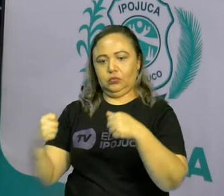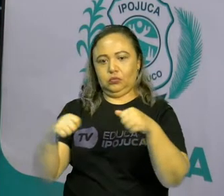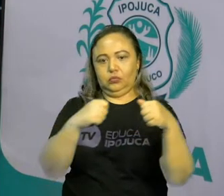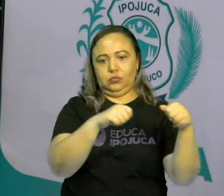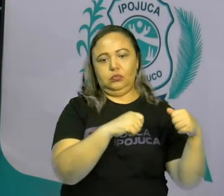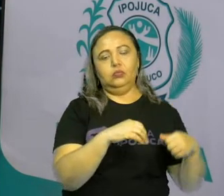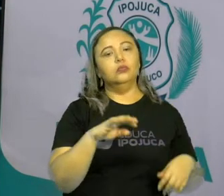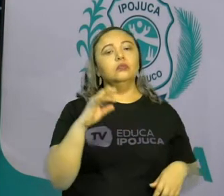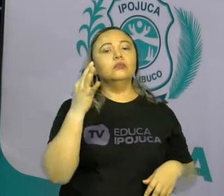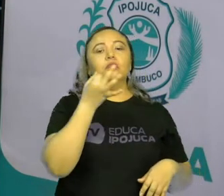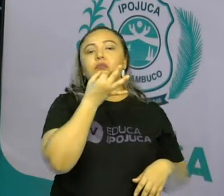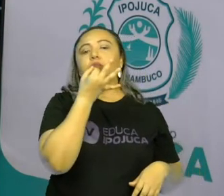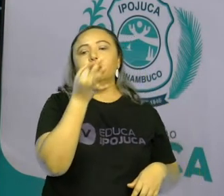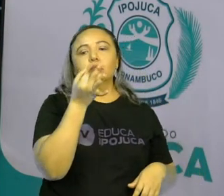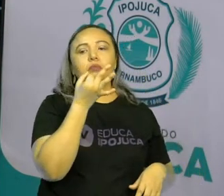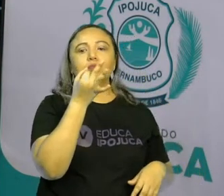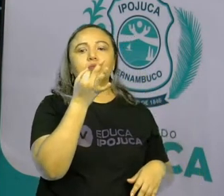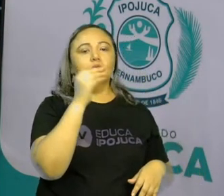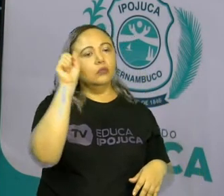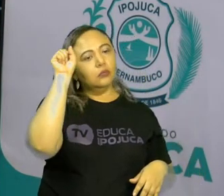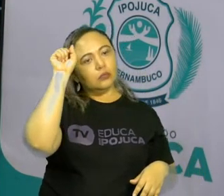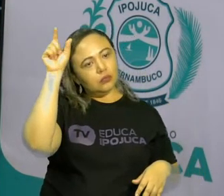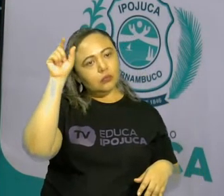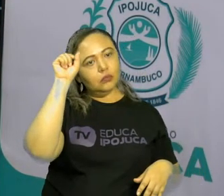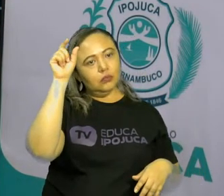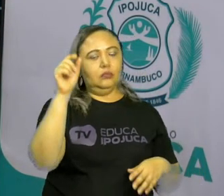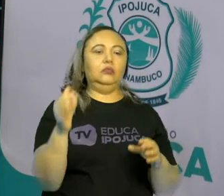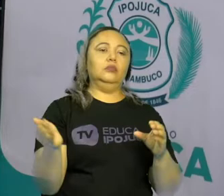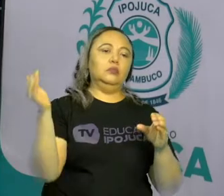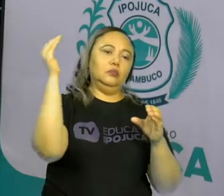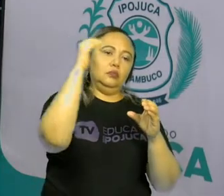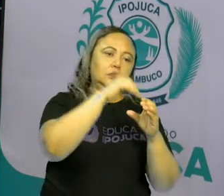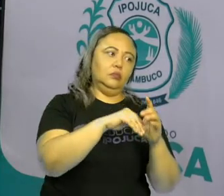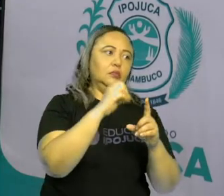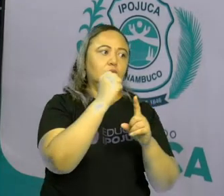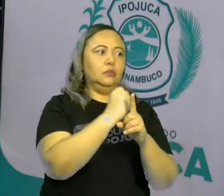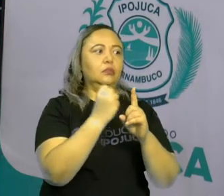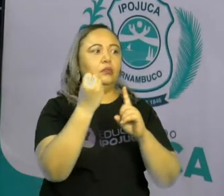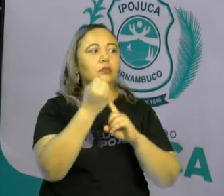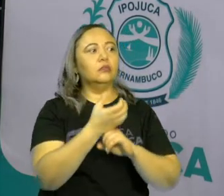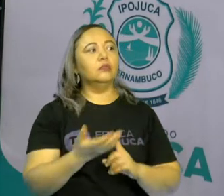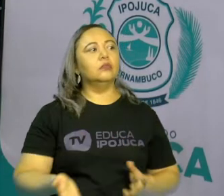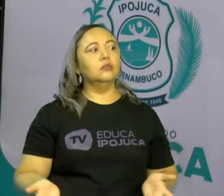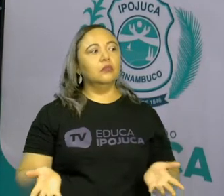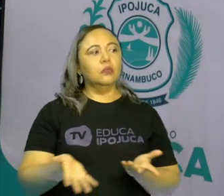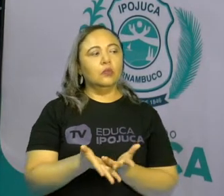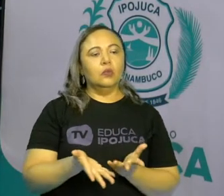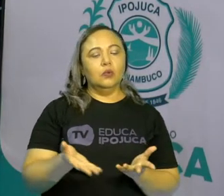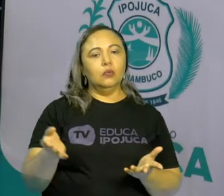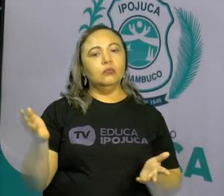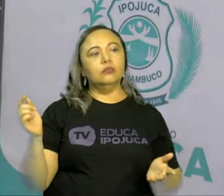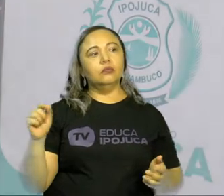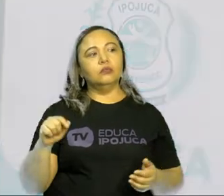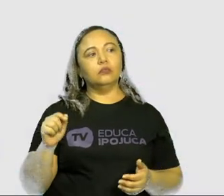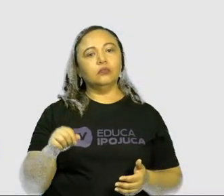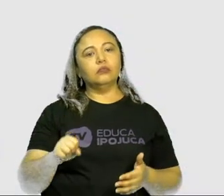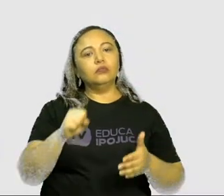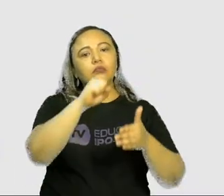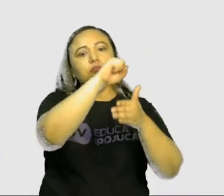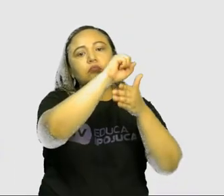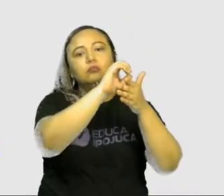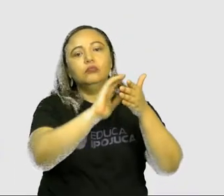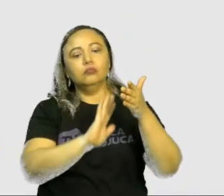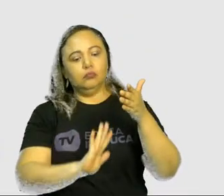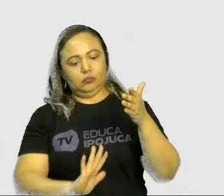ideias de um indivíduo dentro de uma sociedade. E aí fica o desafio,